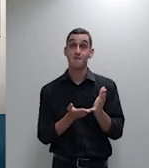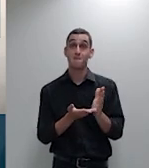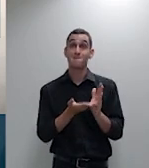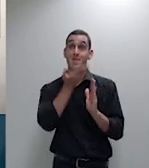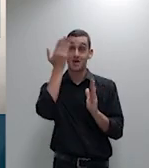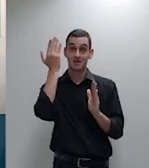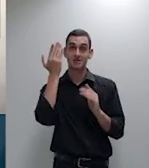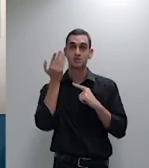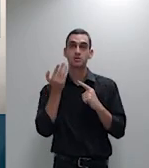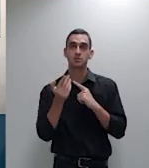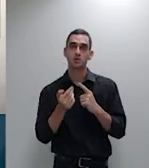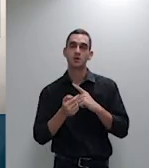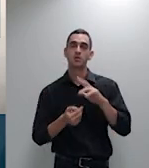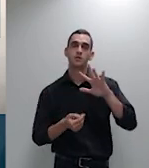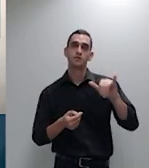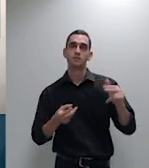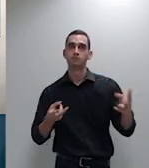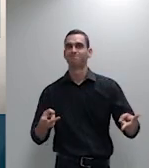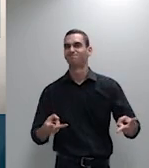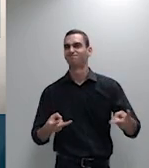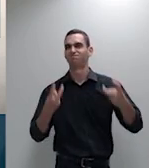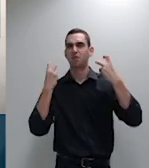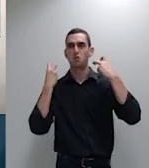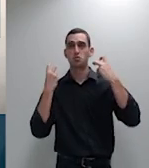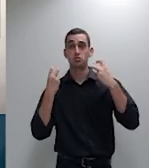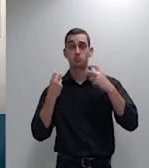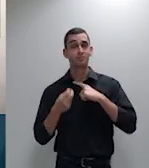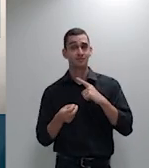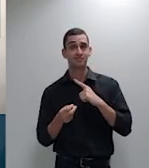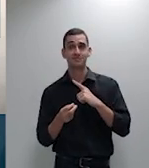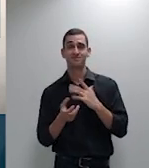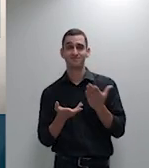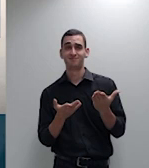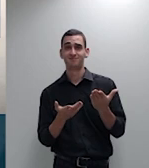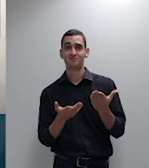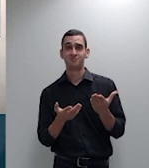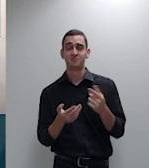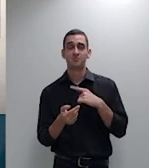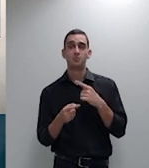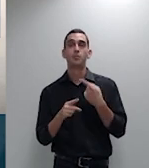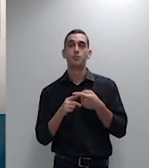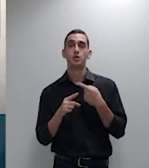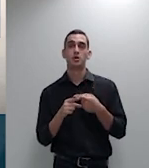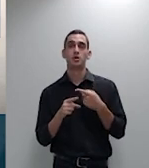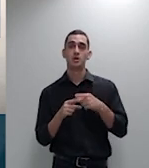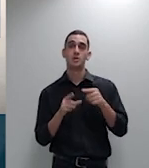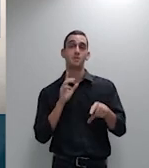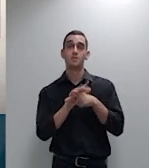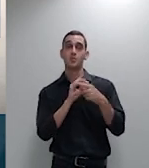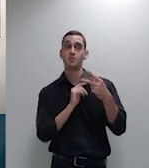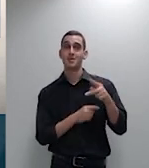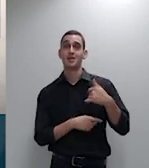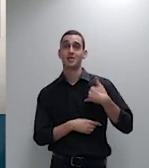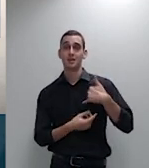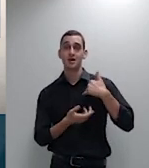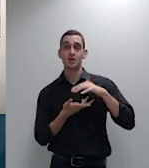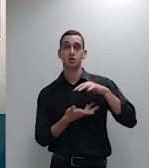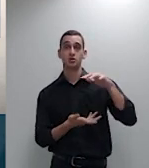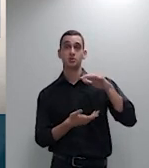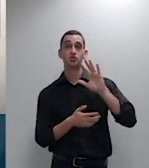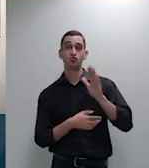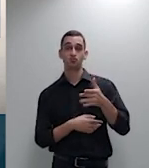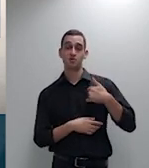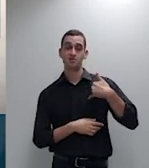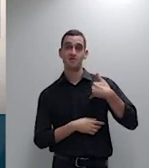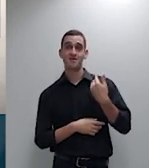sem permissão de operação de faixa etária por conta da idade então esse precedente do Supremo